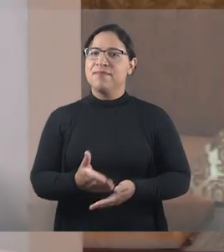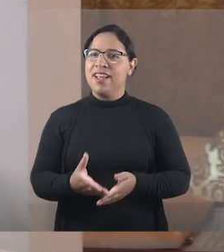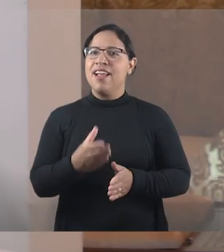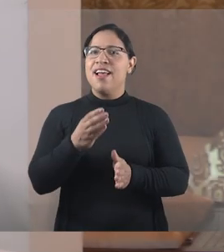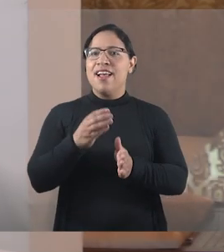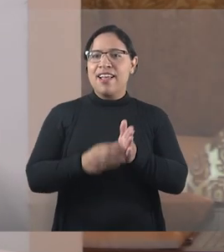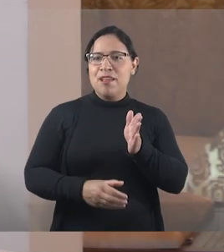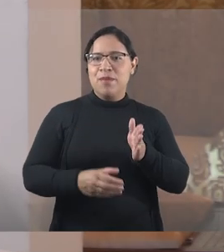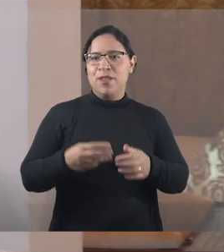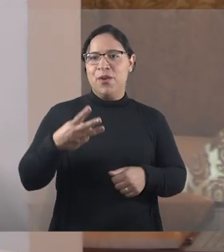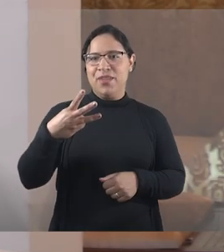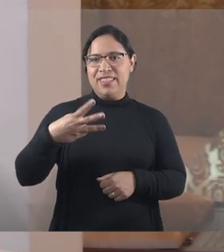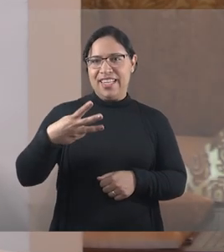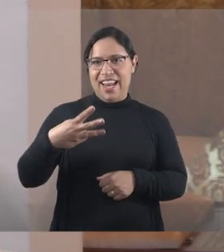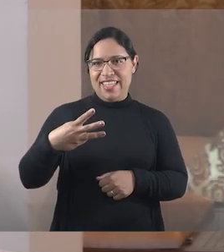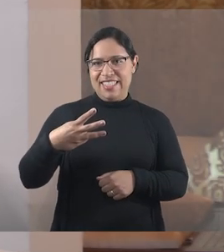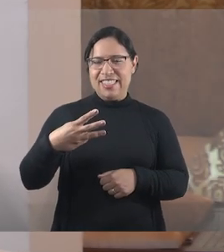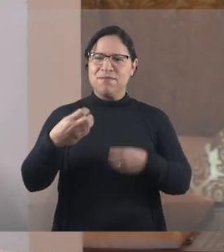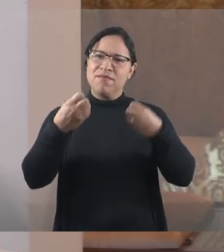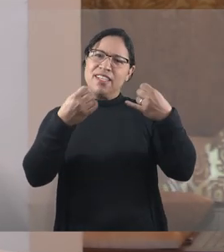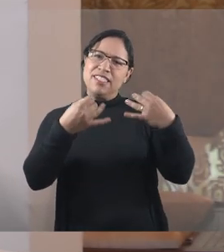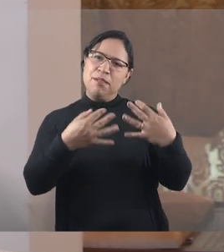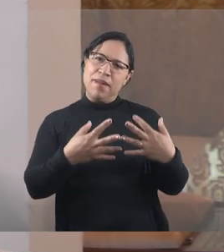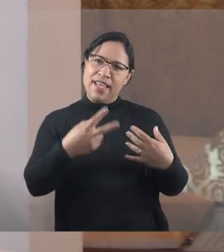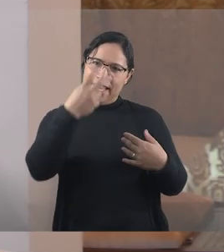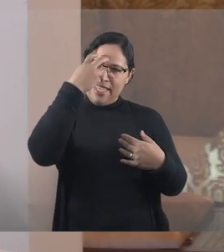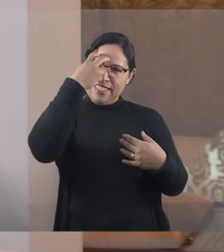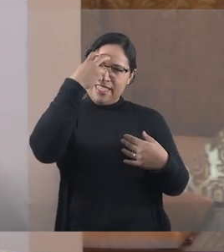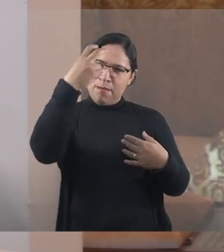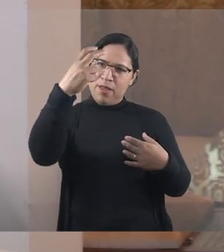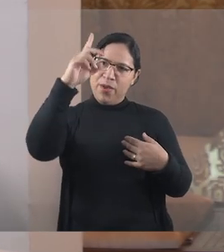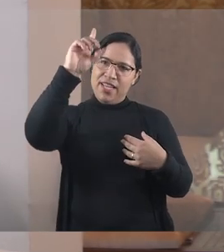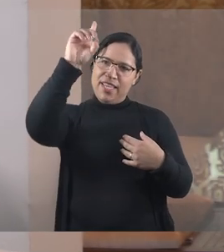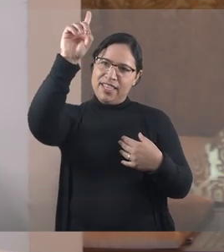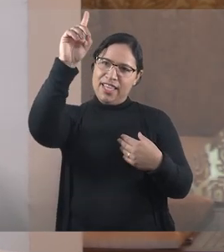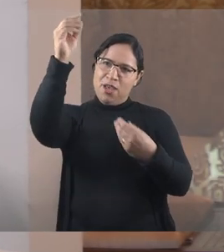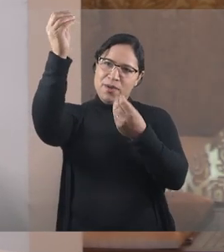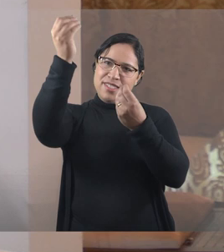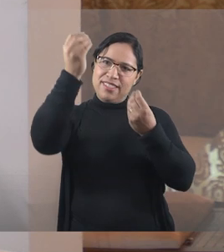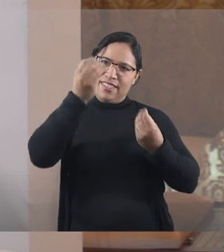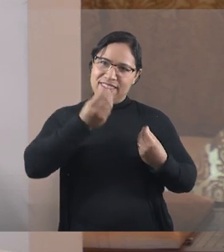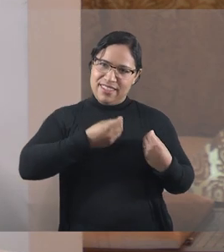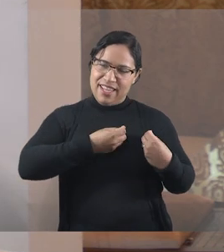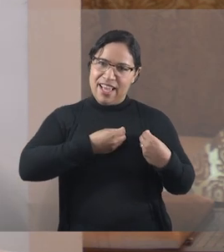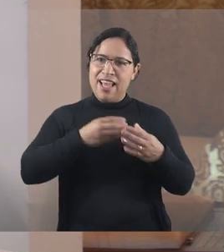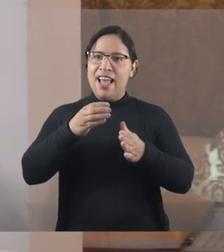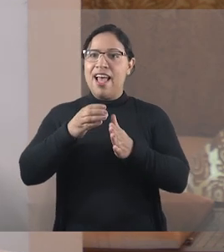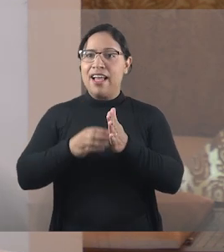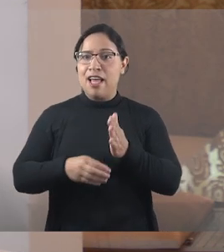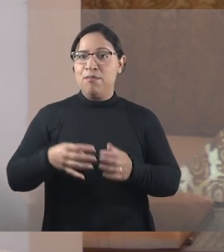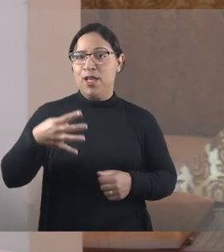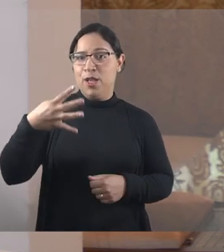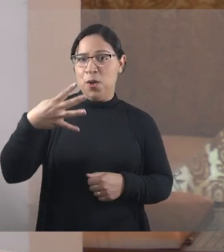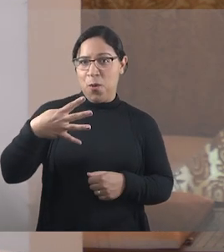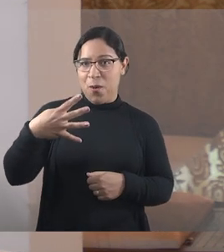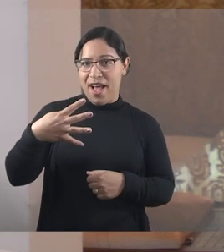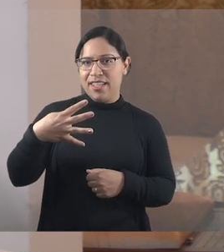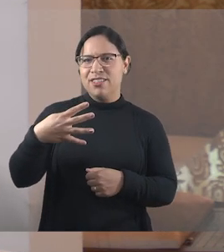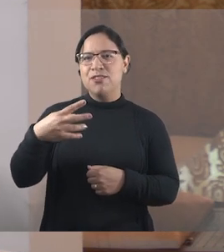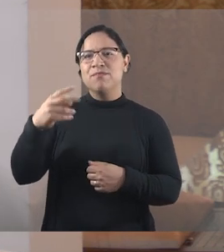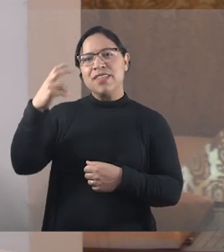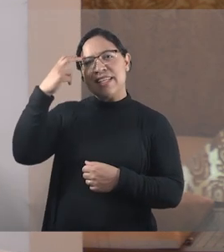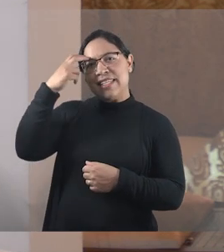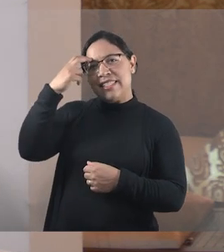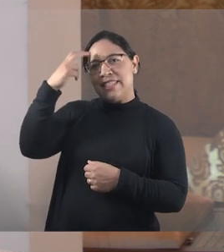O capítulo 3 de Tiago nos fala sobre a sabedoria que vem do alto. E agora, no capítulo 4, nós vamos aplicar essa sabedoria